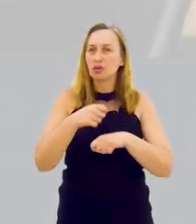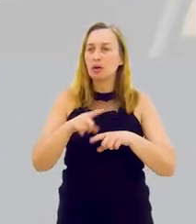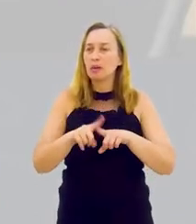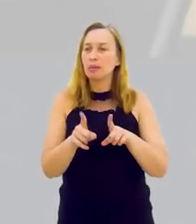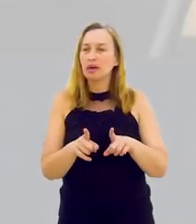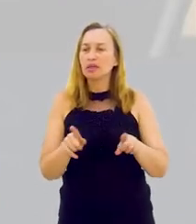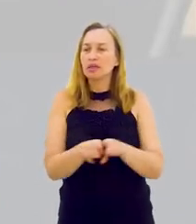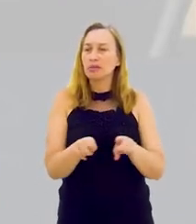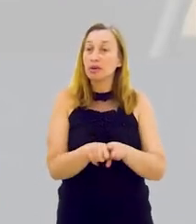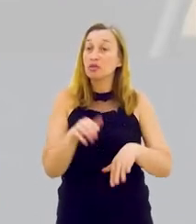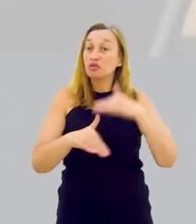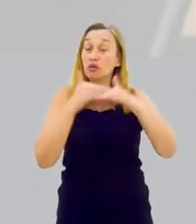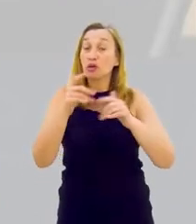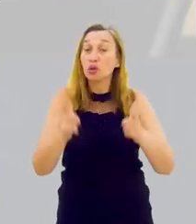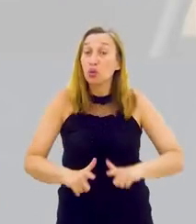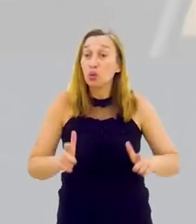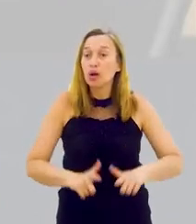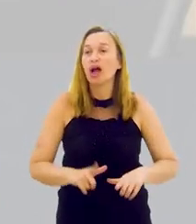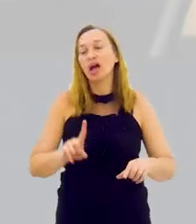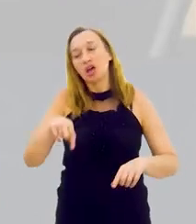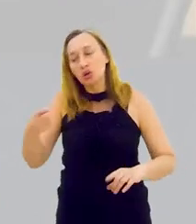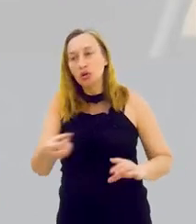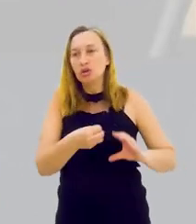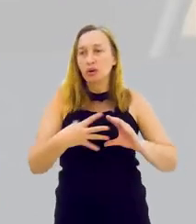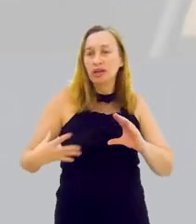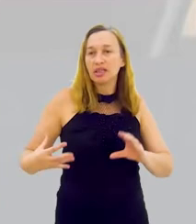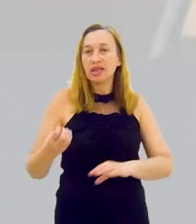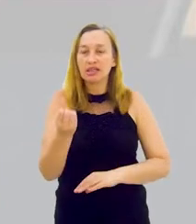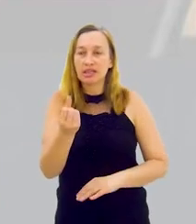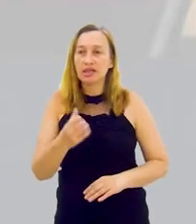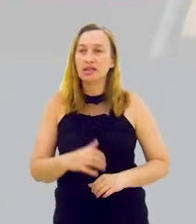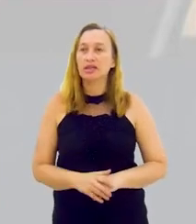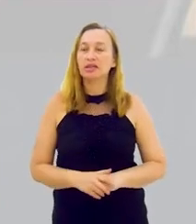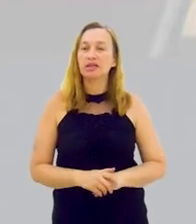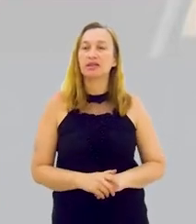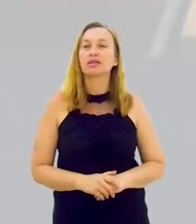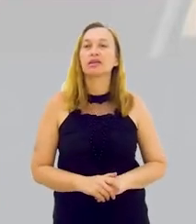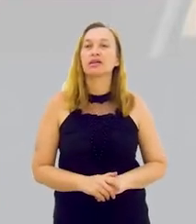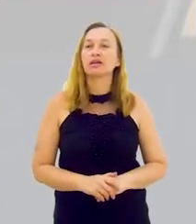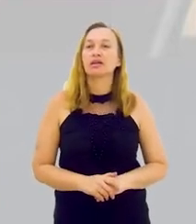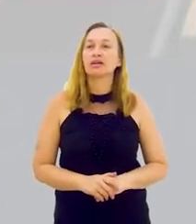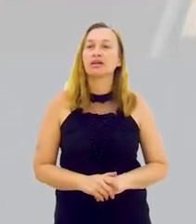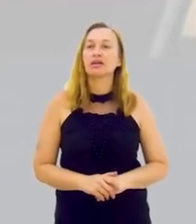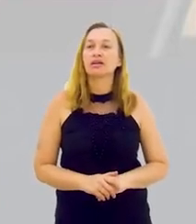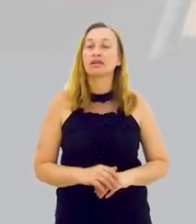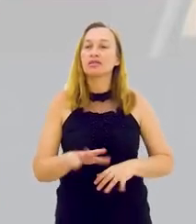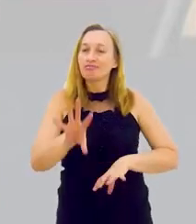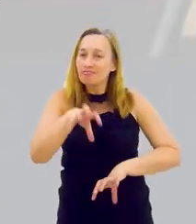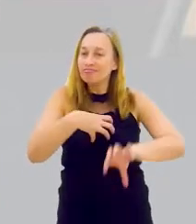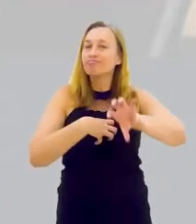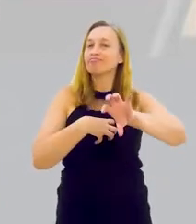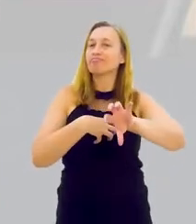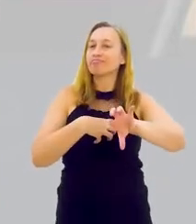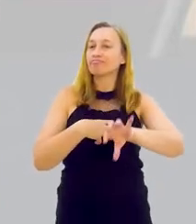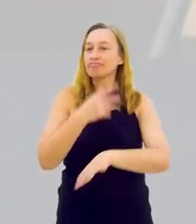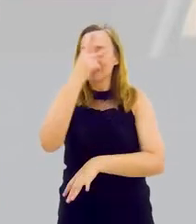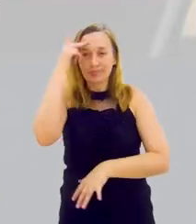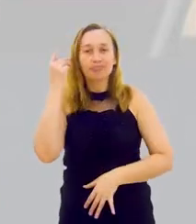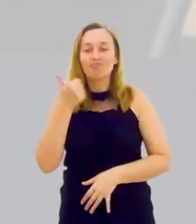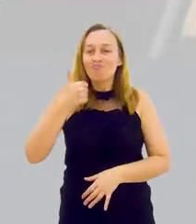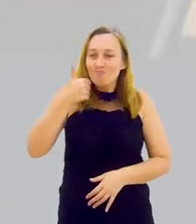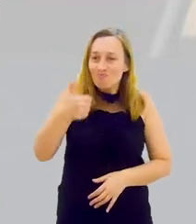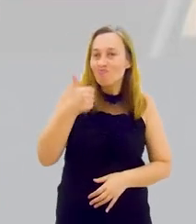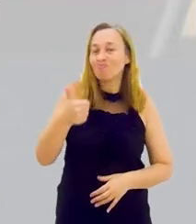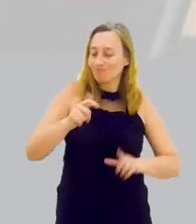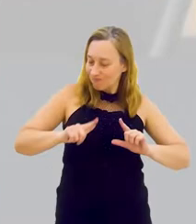econômico, ele está pensando no desenvolvimento regional. E outra característica, seis. É uma que a gente dá o nome, eu vou falar que é empatia, a